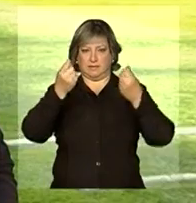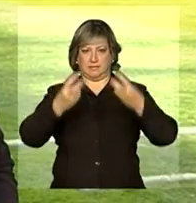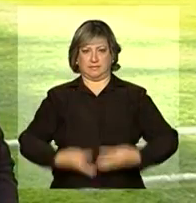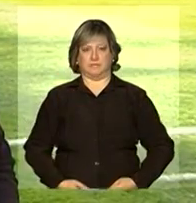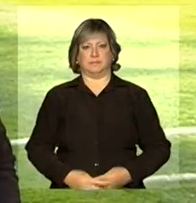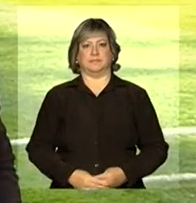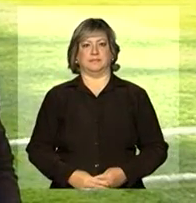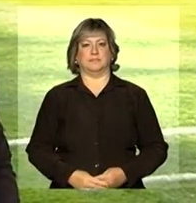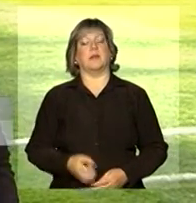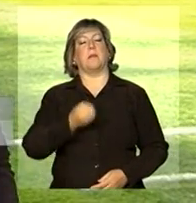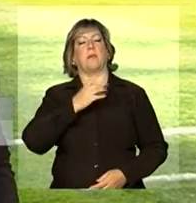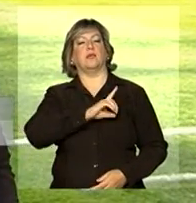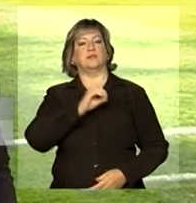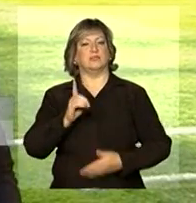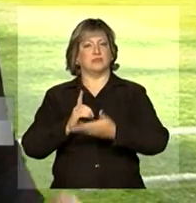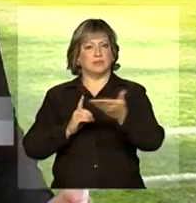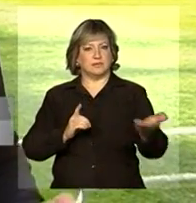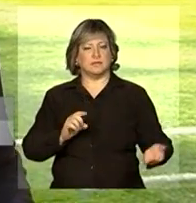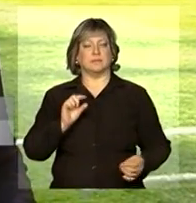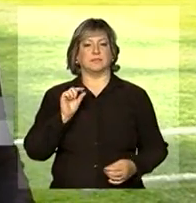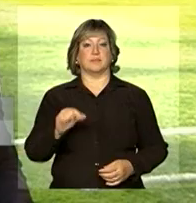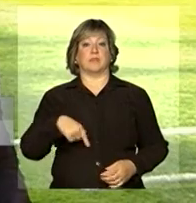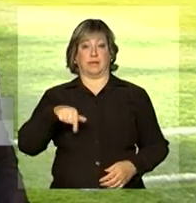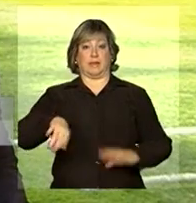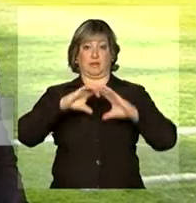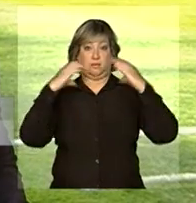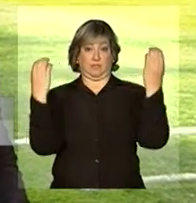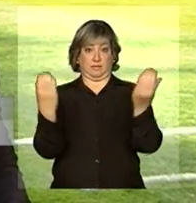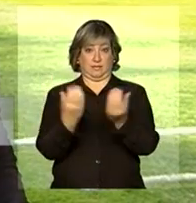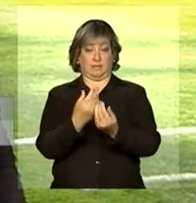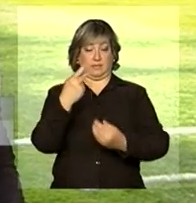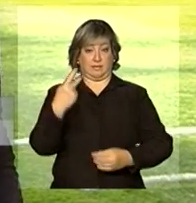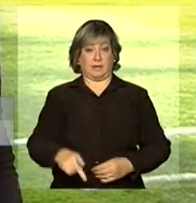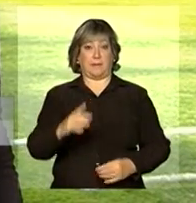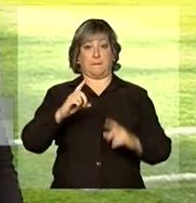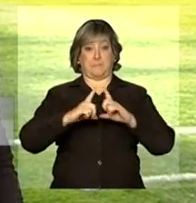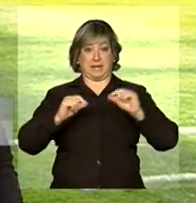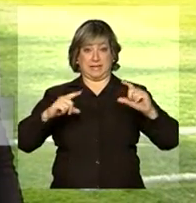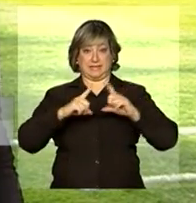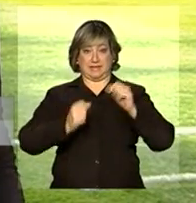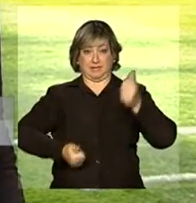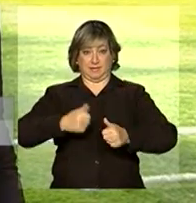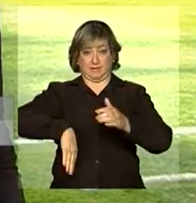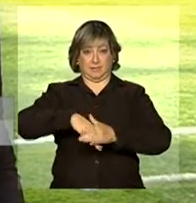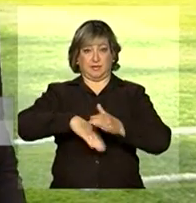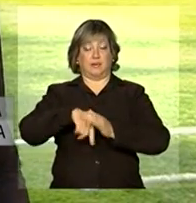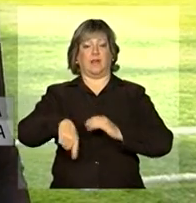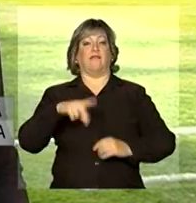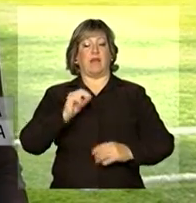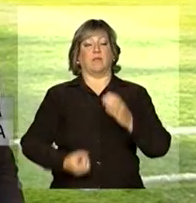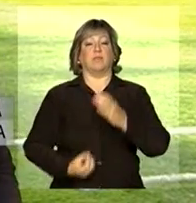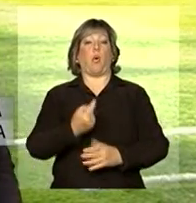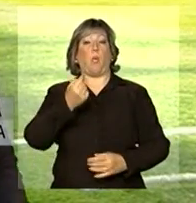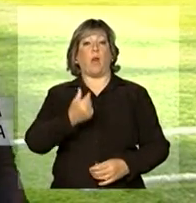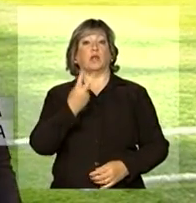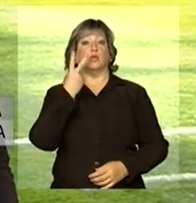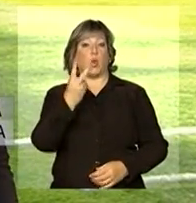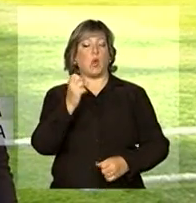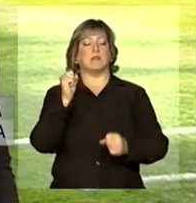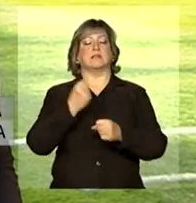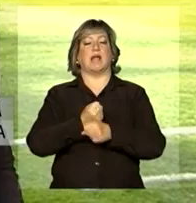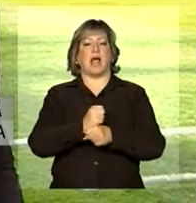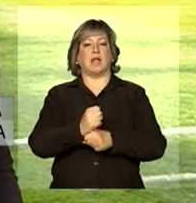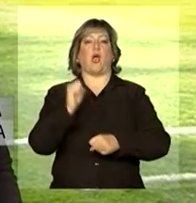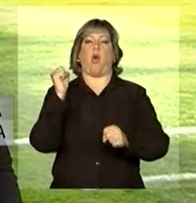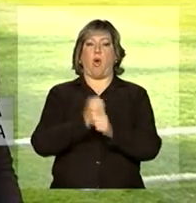Bom dia, Daniela. O Estádio Nacional de Brasília vai ser inaugurado após quase dois anos em obras. O antigo